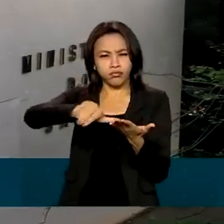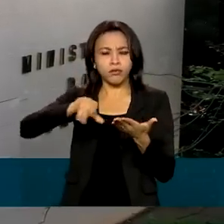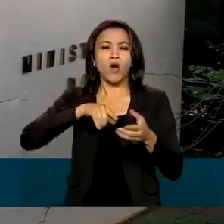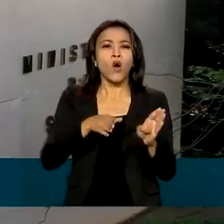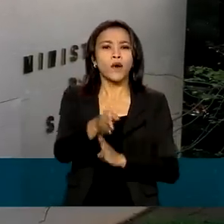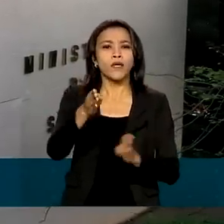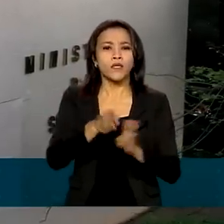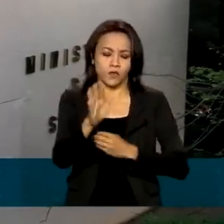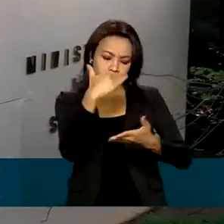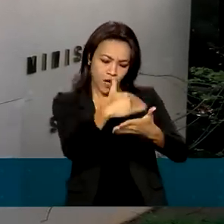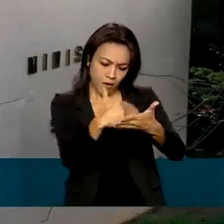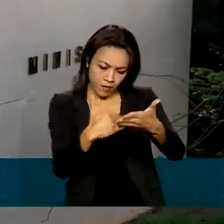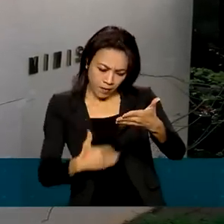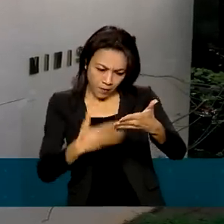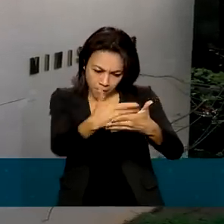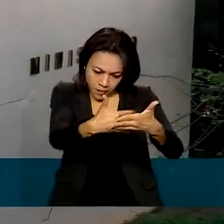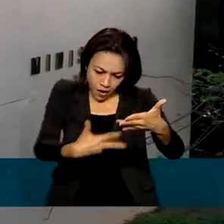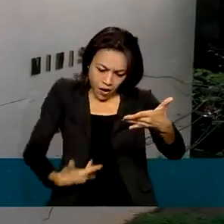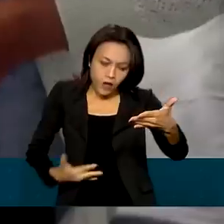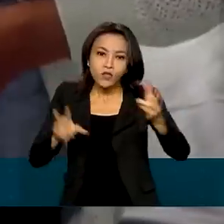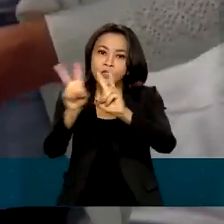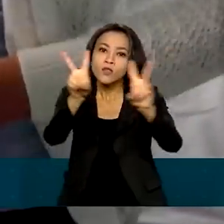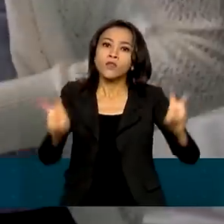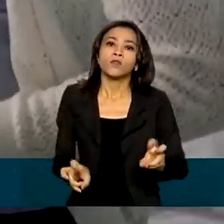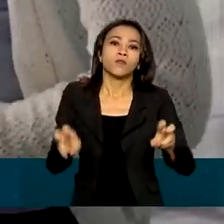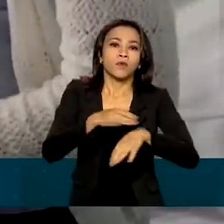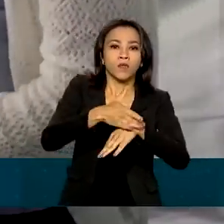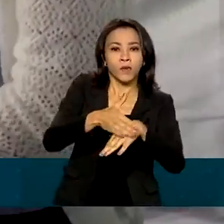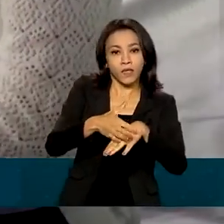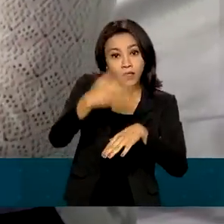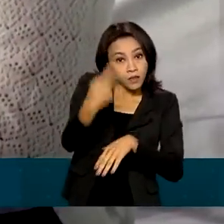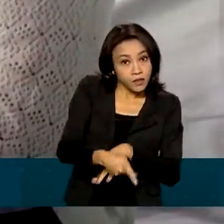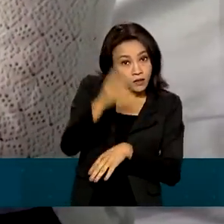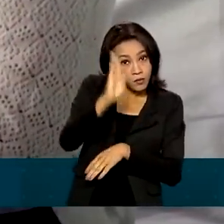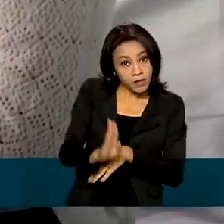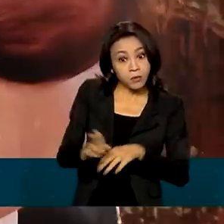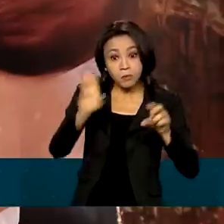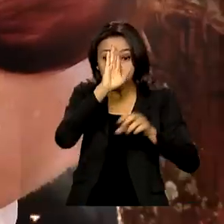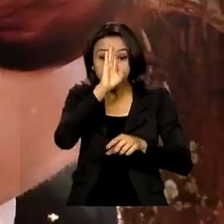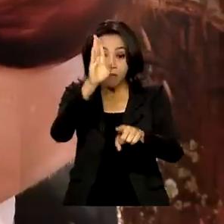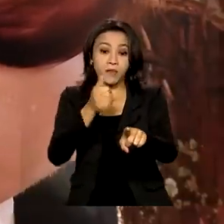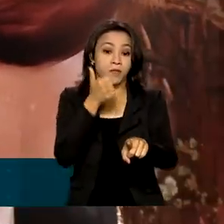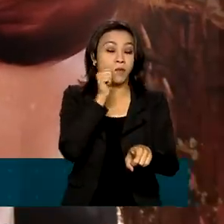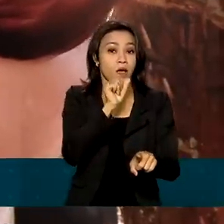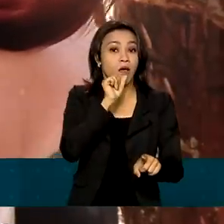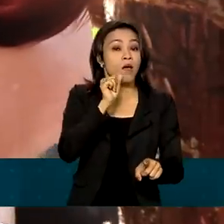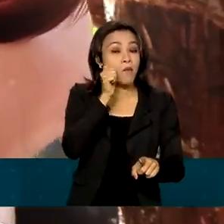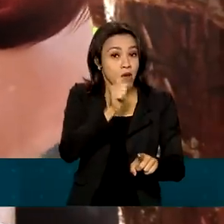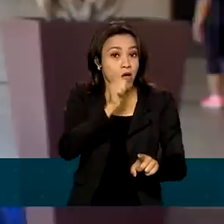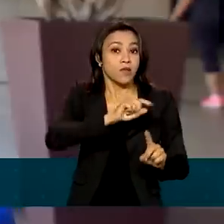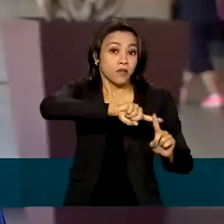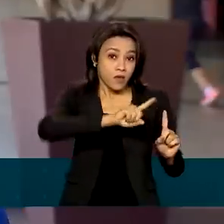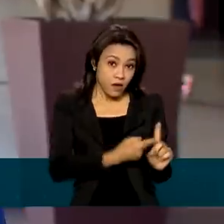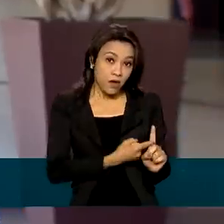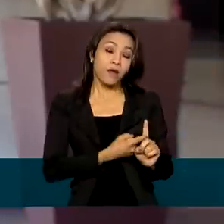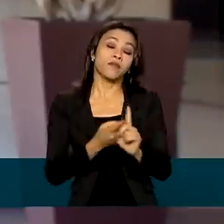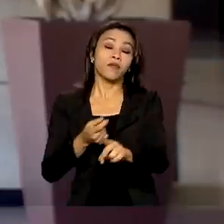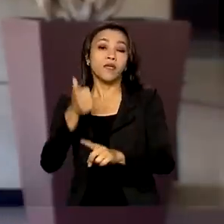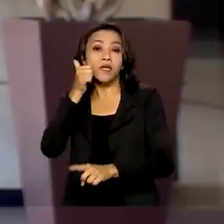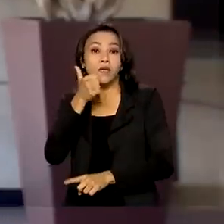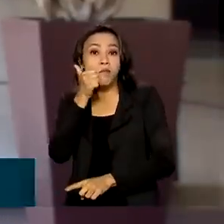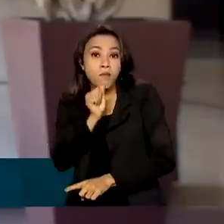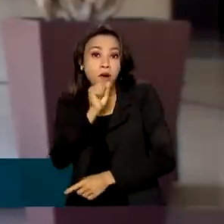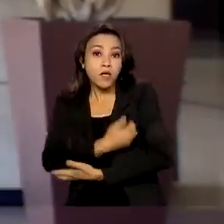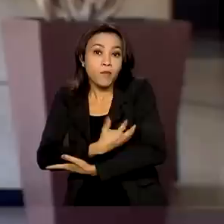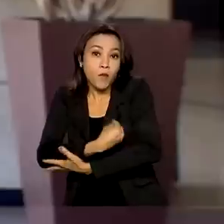e os cuidados com a doença no país, especialmente entre grávidas e mães que amamentam. A recomendação